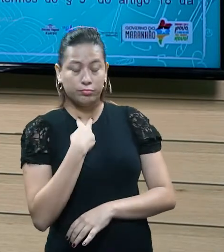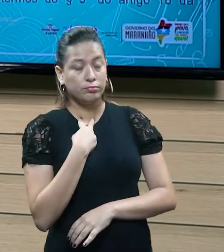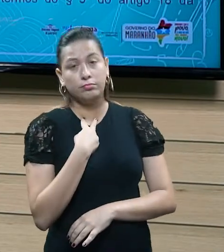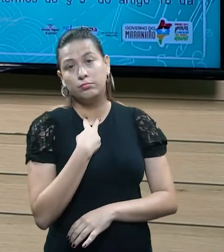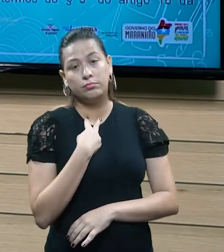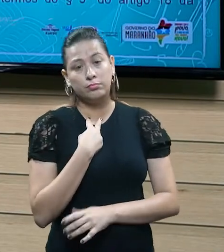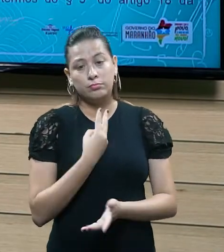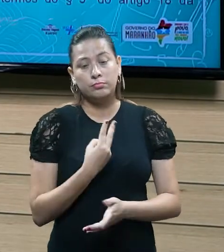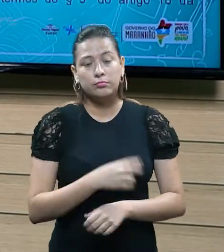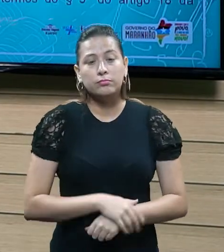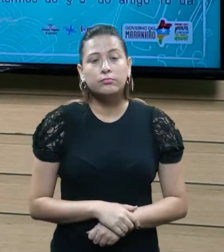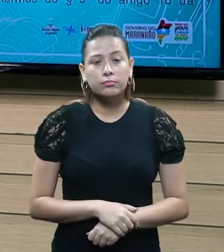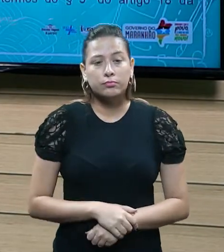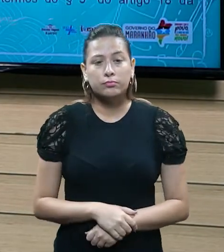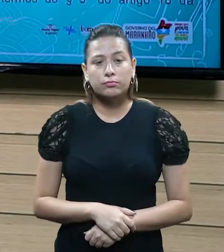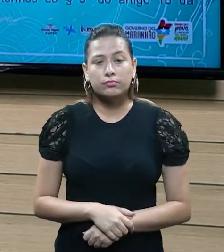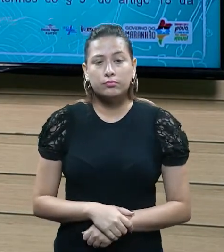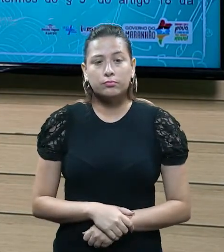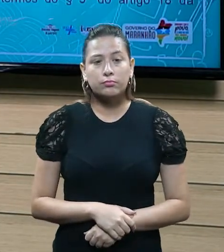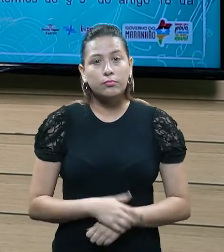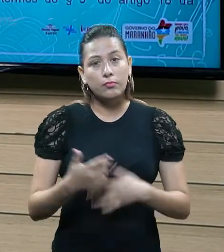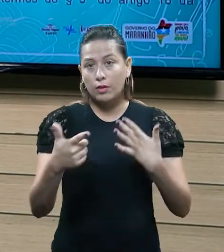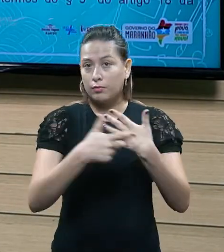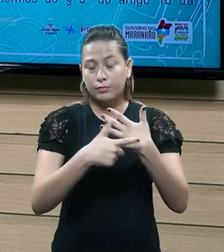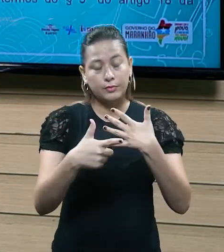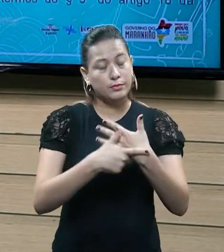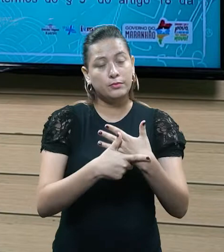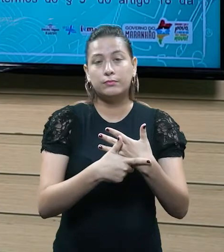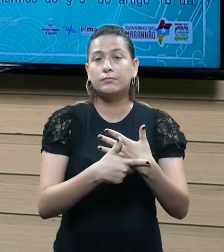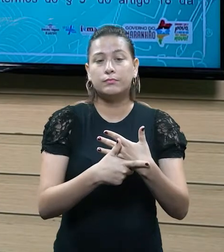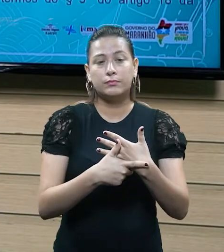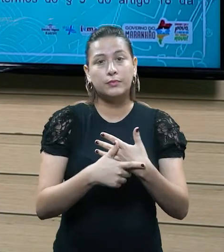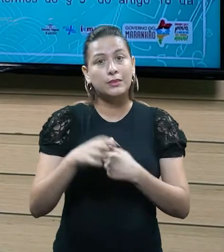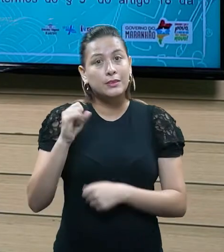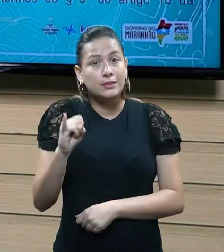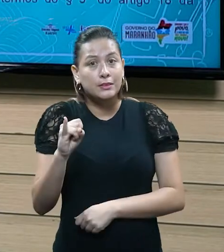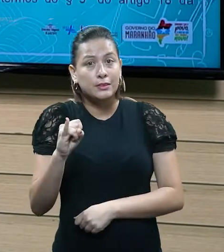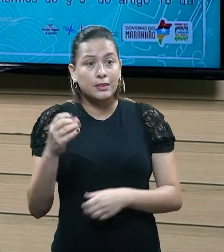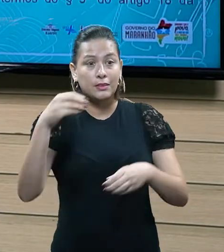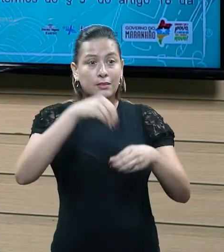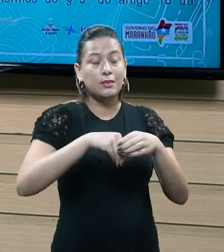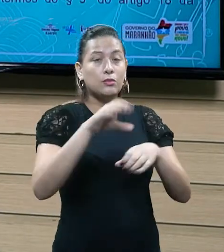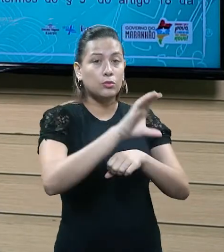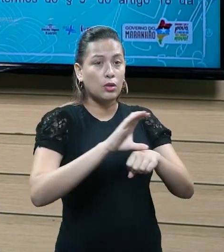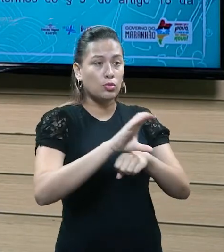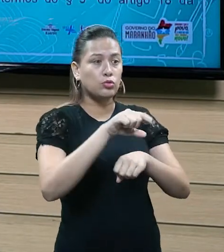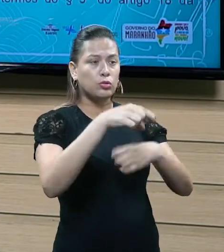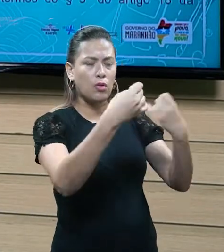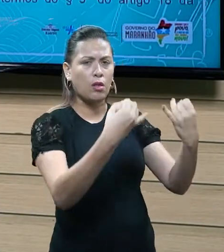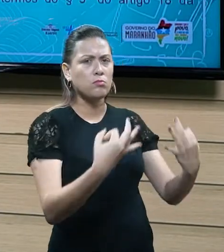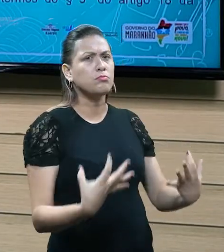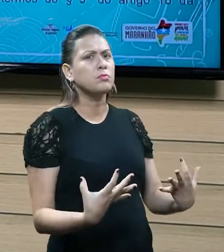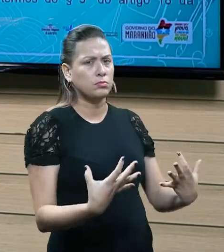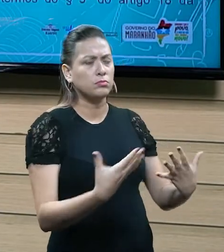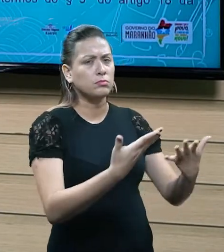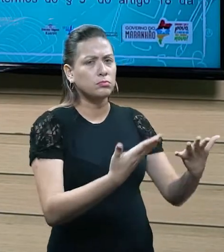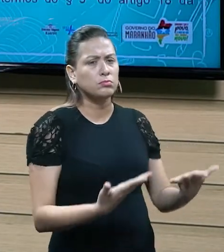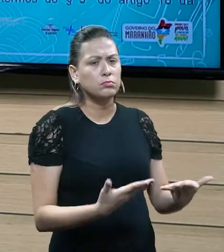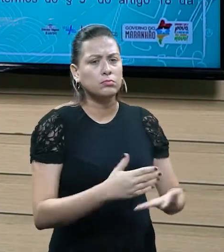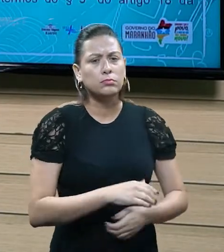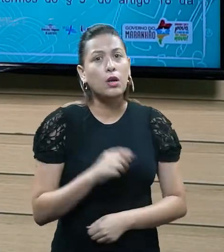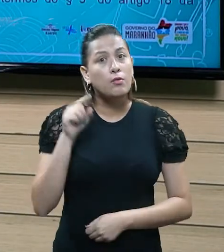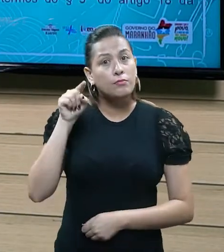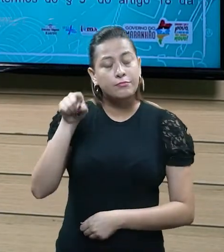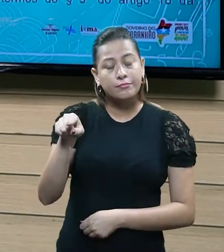vocês não podem delegar justamente essa função, né, se está na Constituição, se está escrito, se está positivado, é